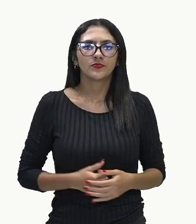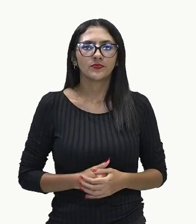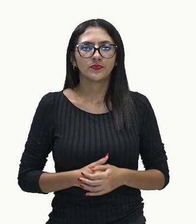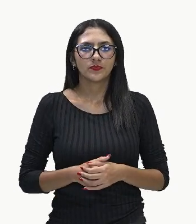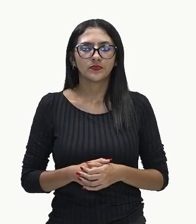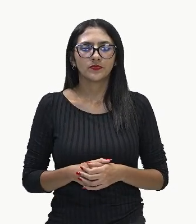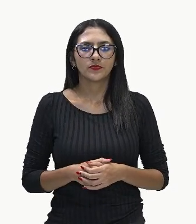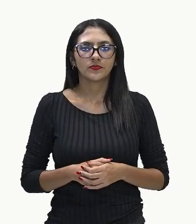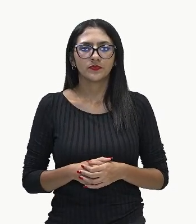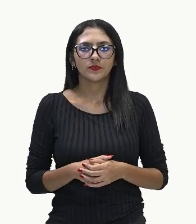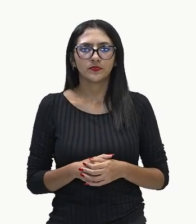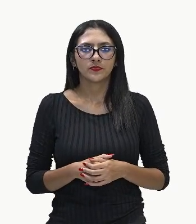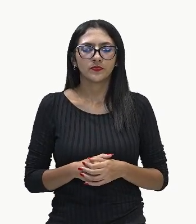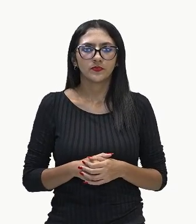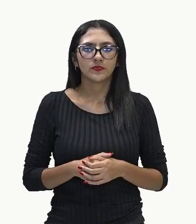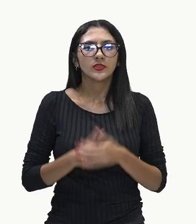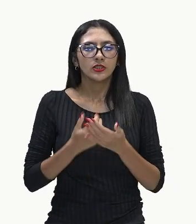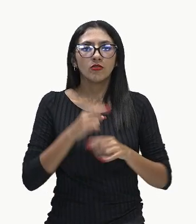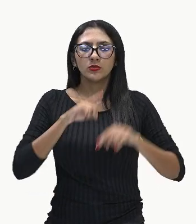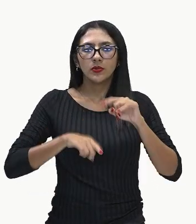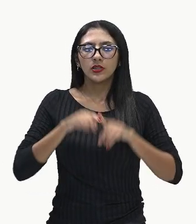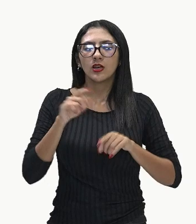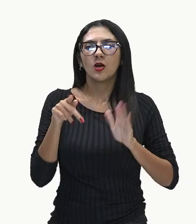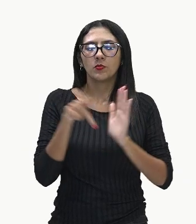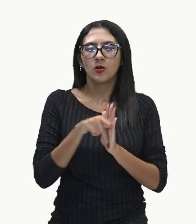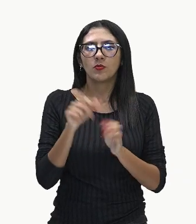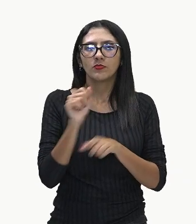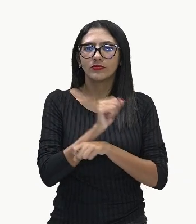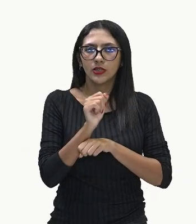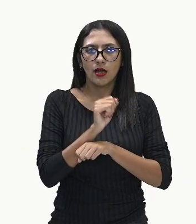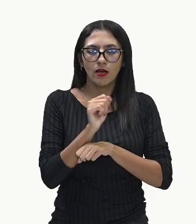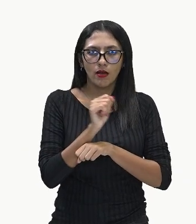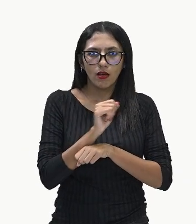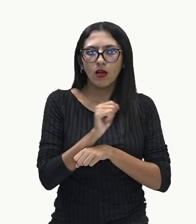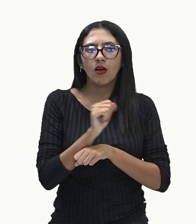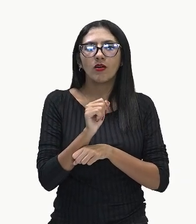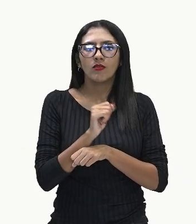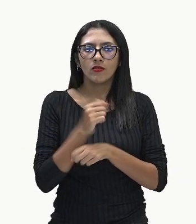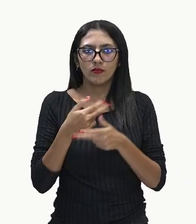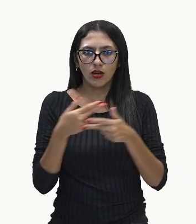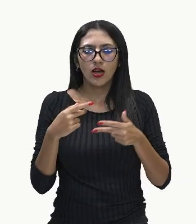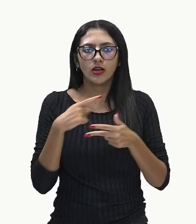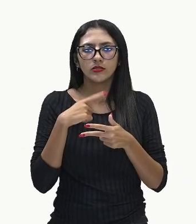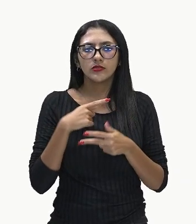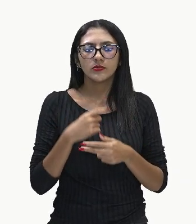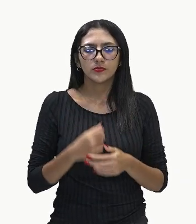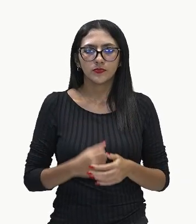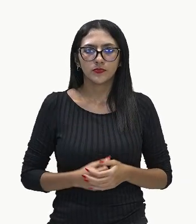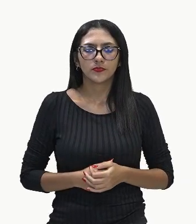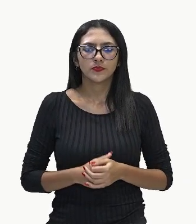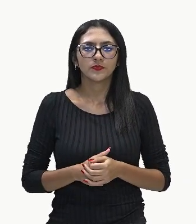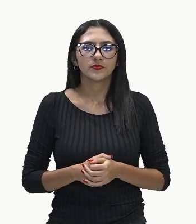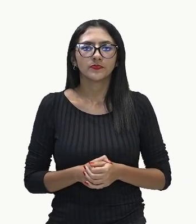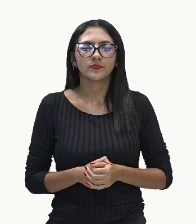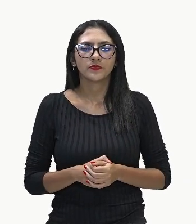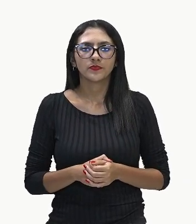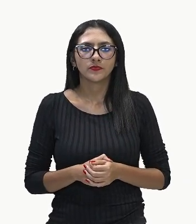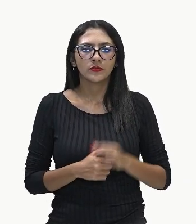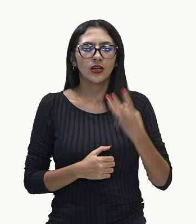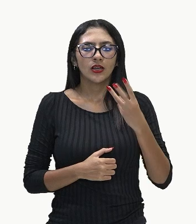Então, de produtos automotivos, que equivale a 30% da exportação,